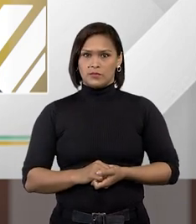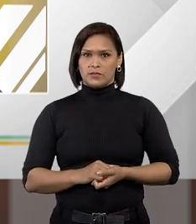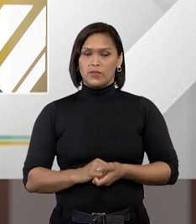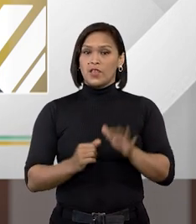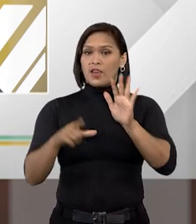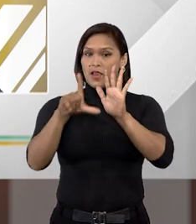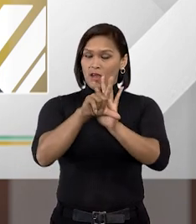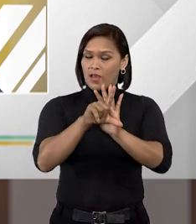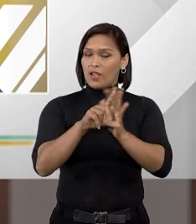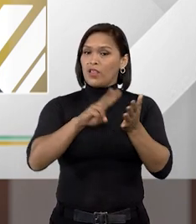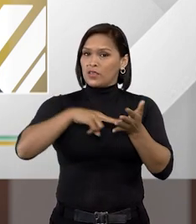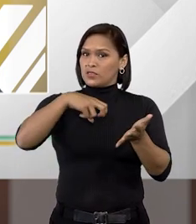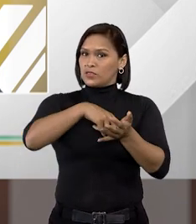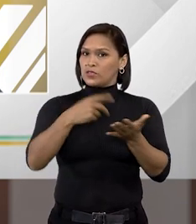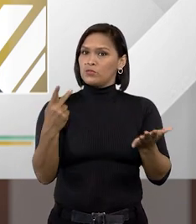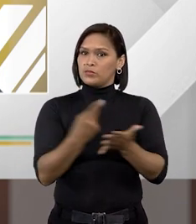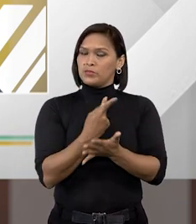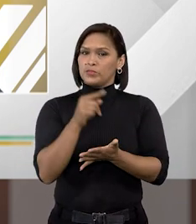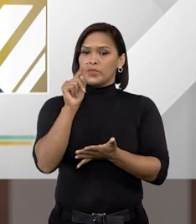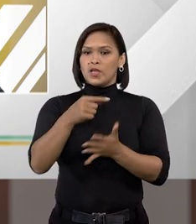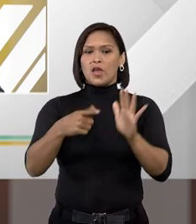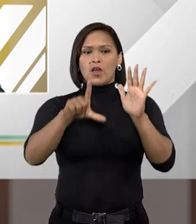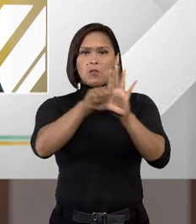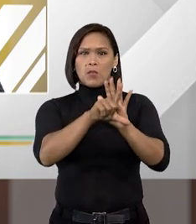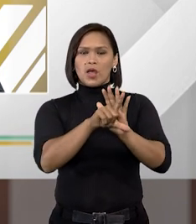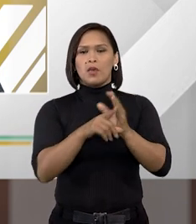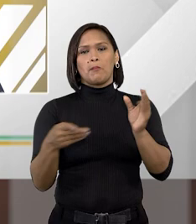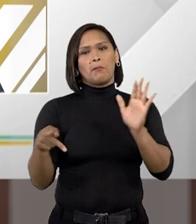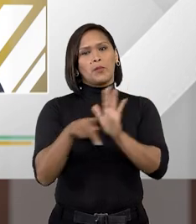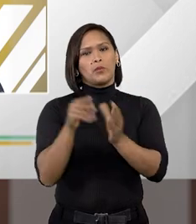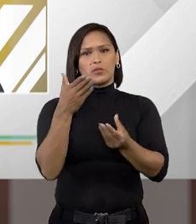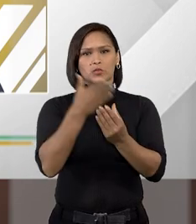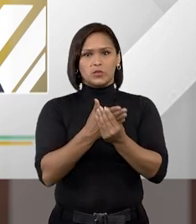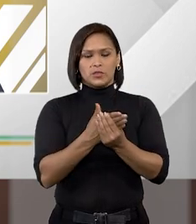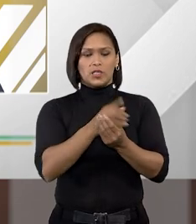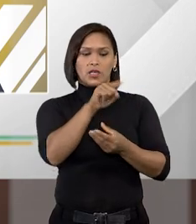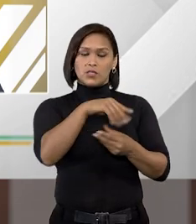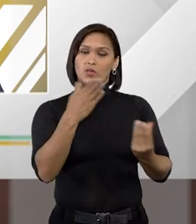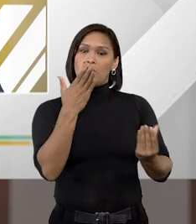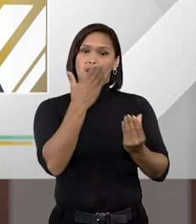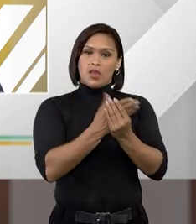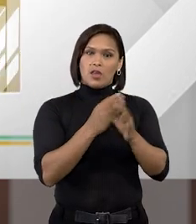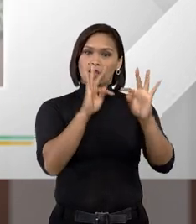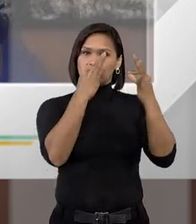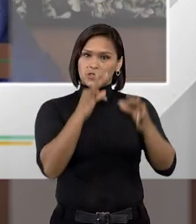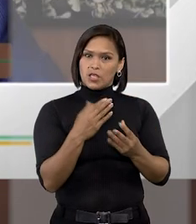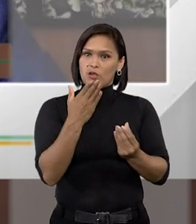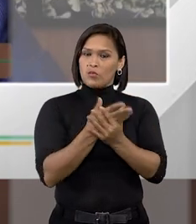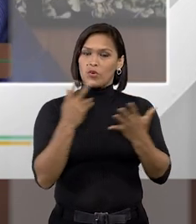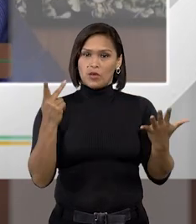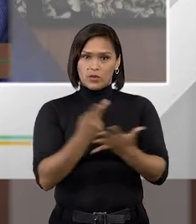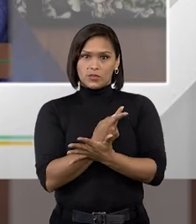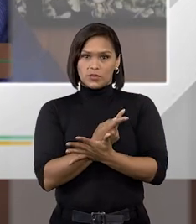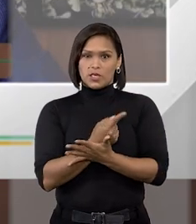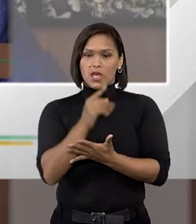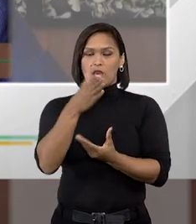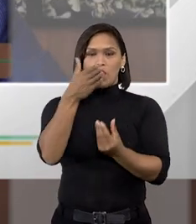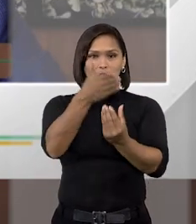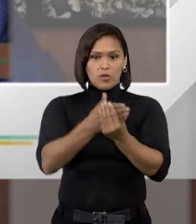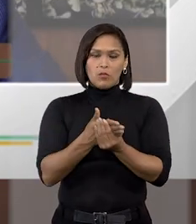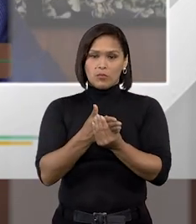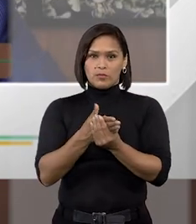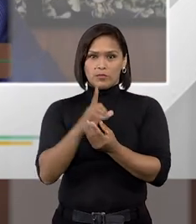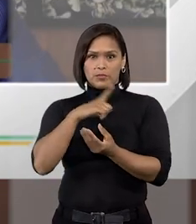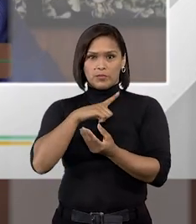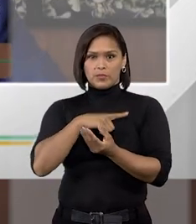Bom, a lei de execução penal, em primeiro lugar, é uma lei processual, que ela trata de um processo de execução. E um processo de